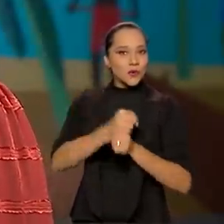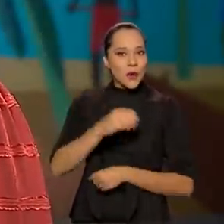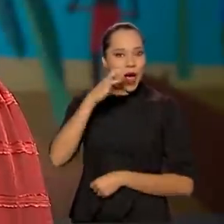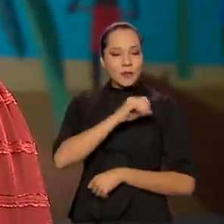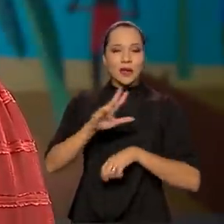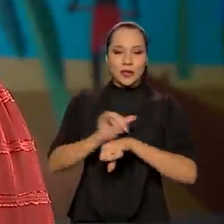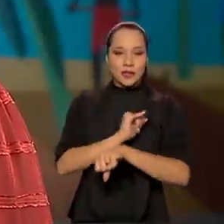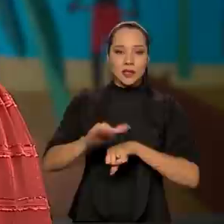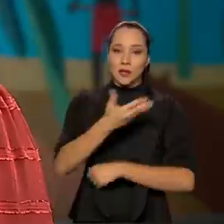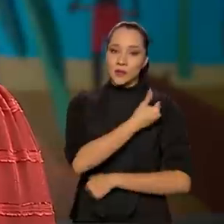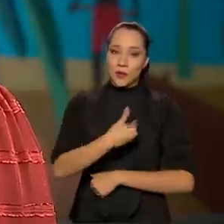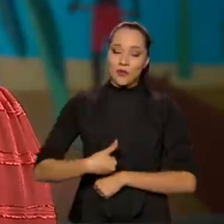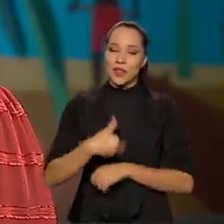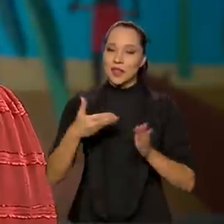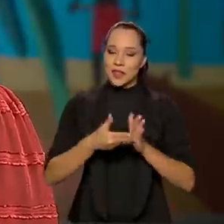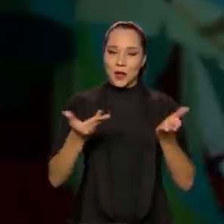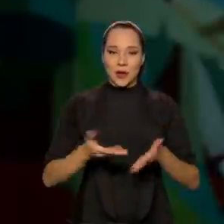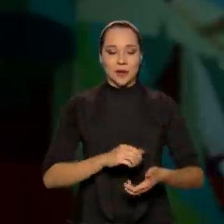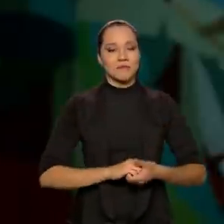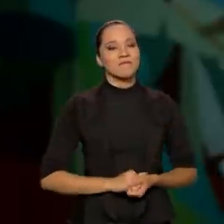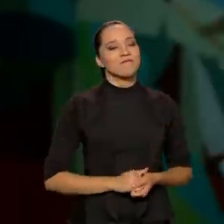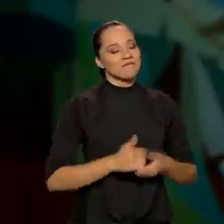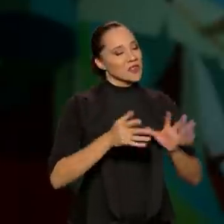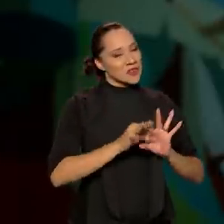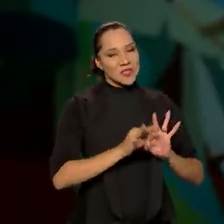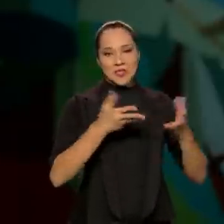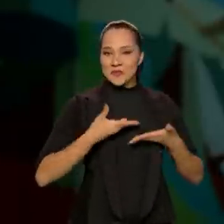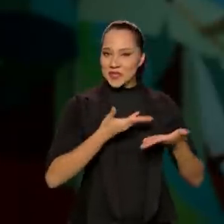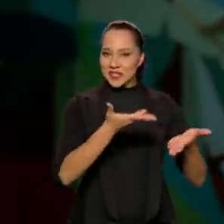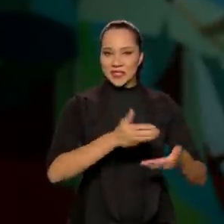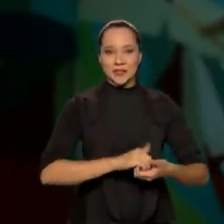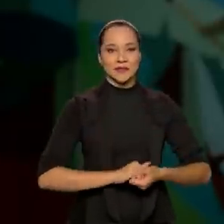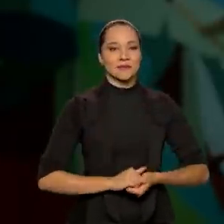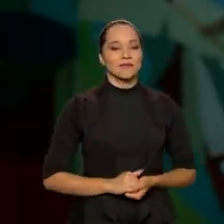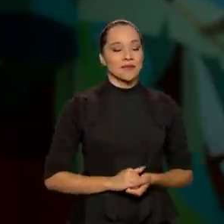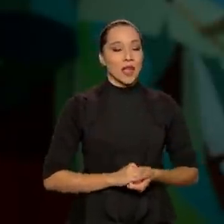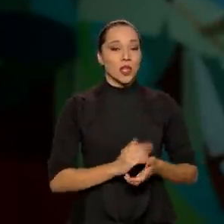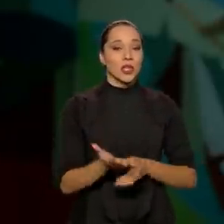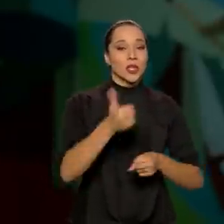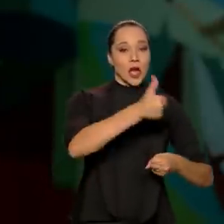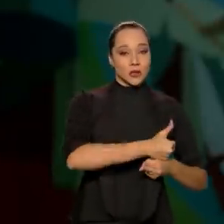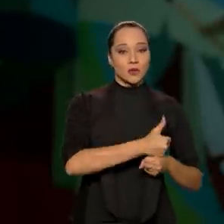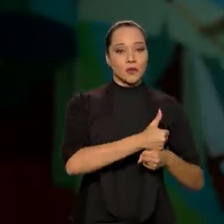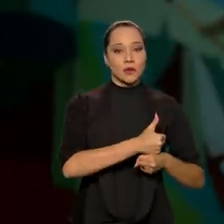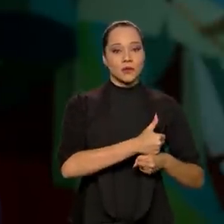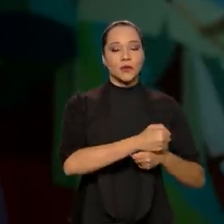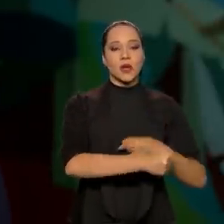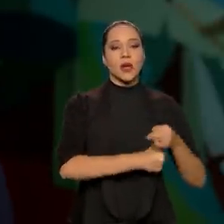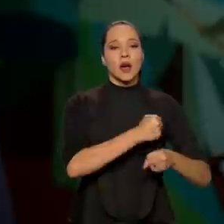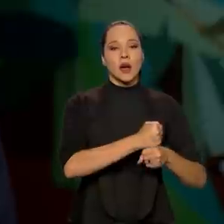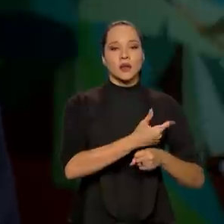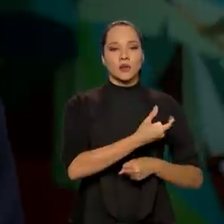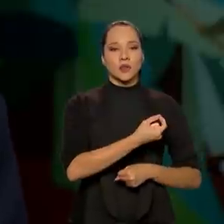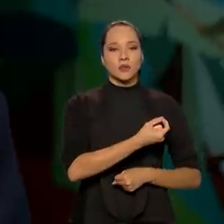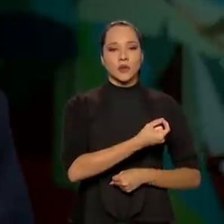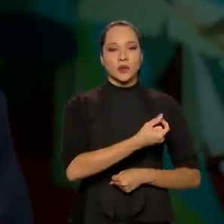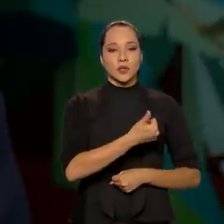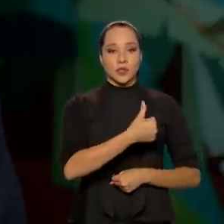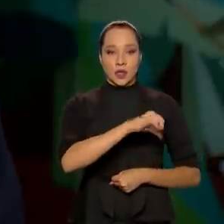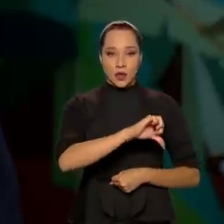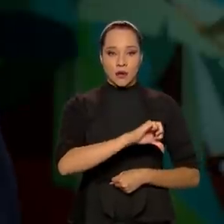das ações do governo até aqui. Estou à sua disposição. Nós assumimos, em 2019,